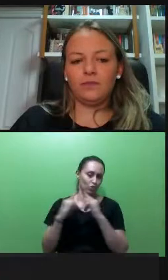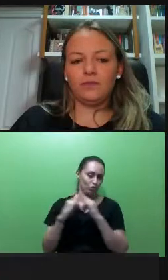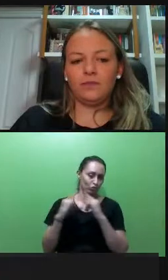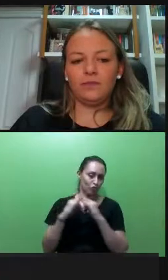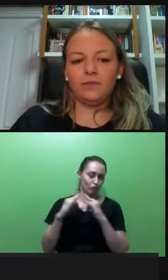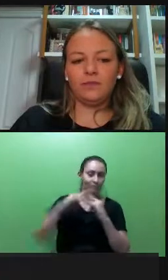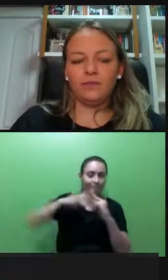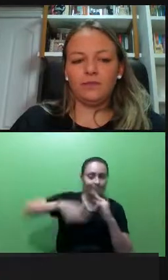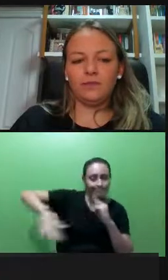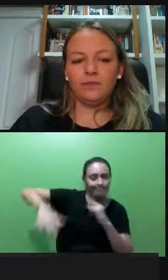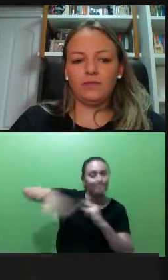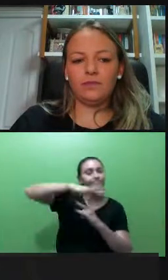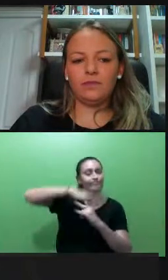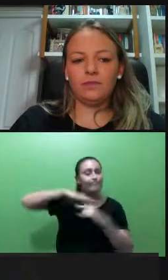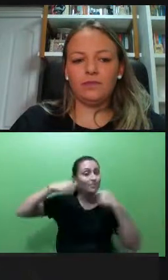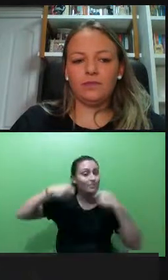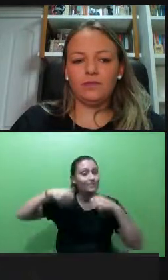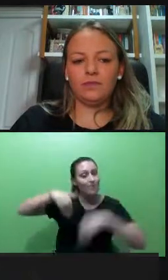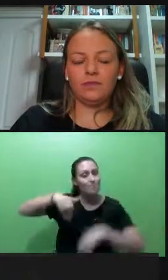precisam ser